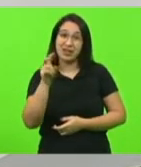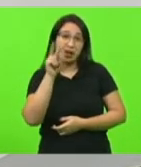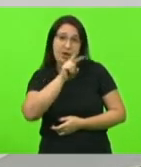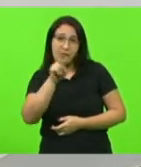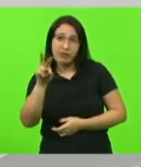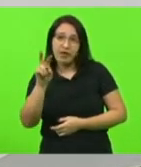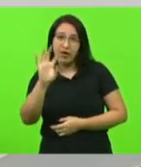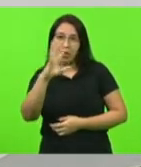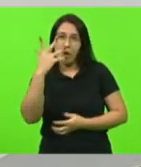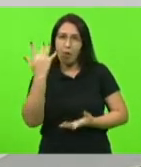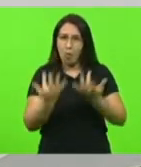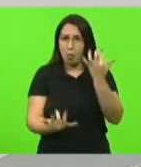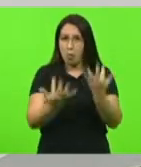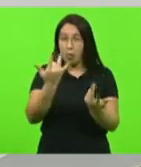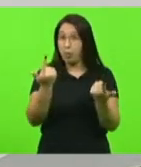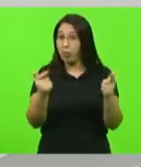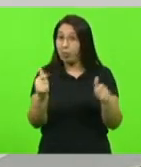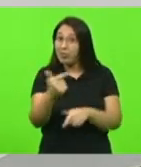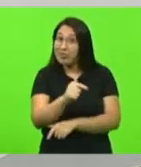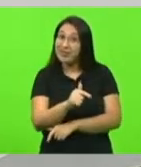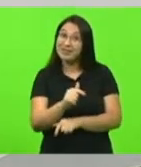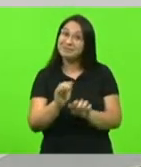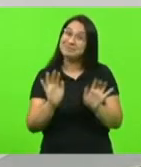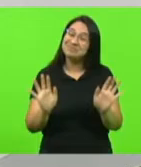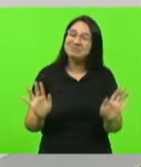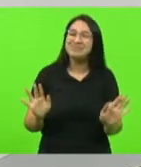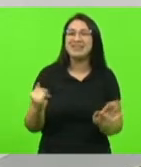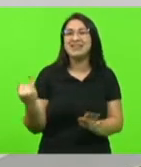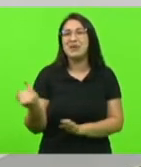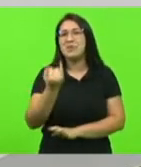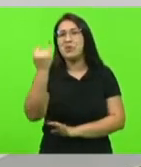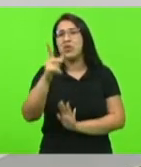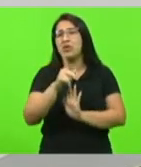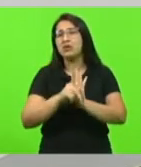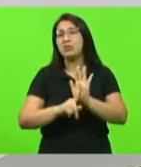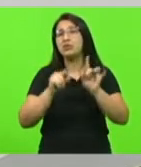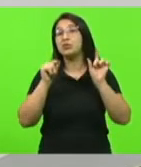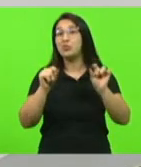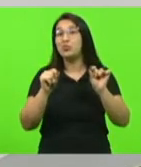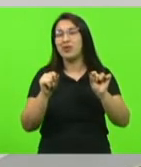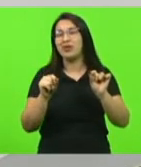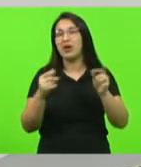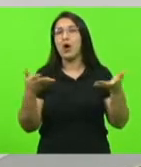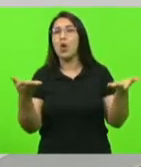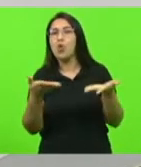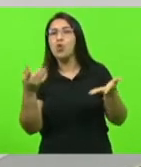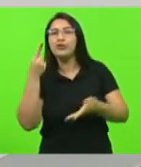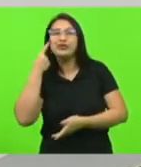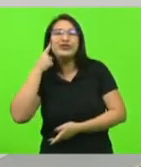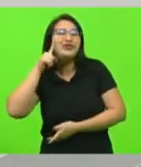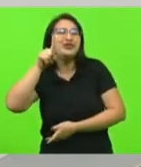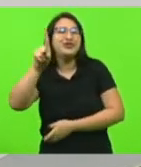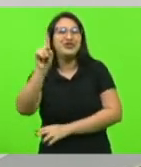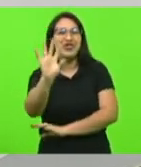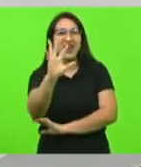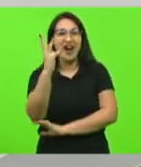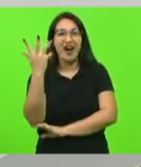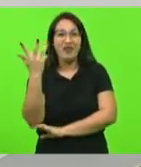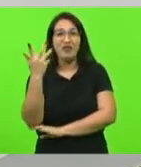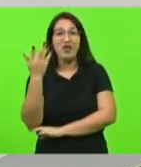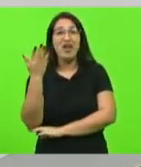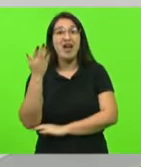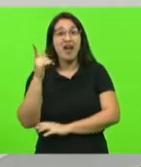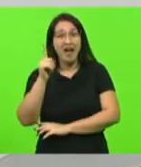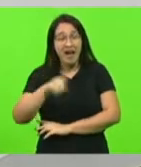nada mas eu acho que esse projeto a importância desse projeto hoje no dia da árvore é para a gente lançar um